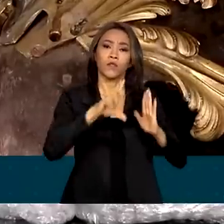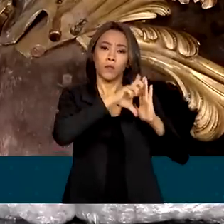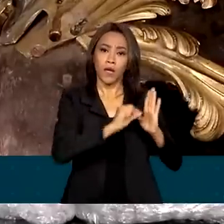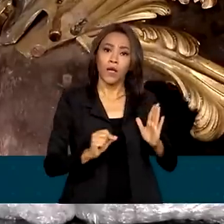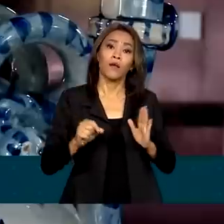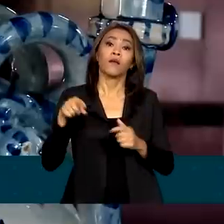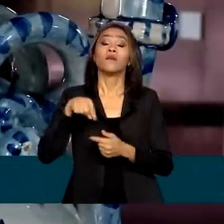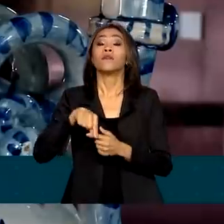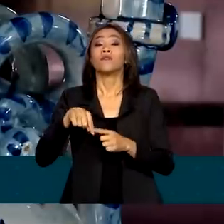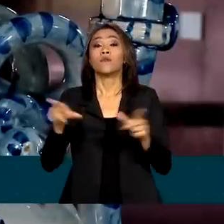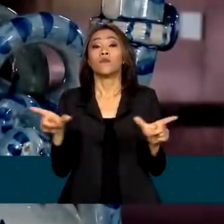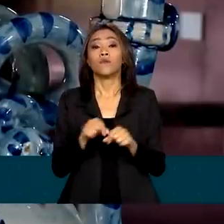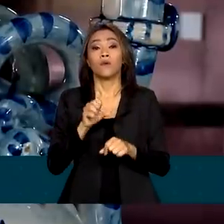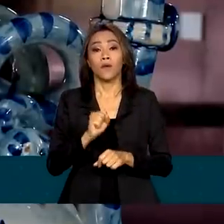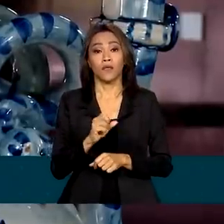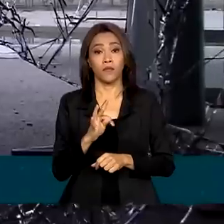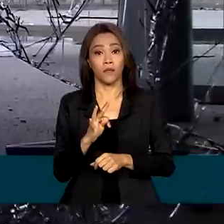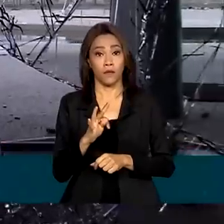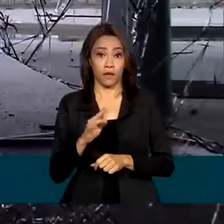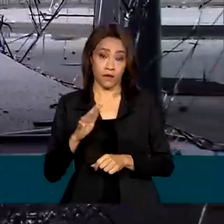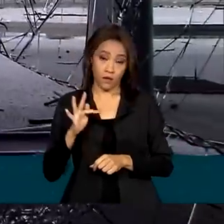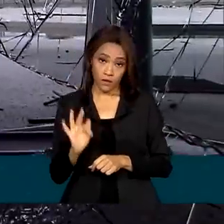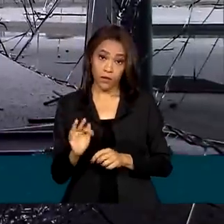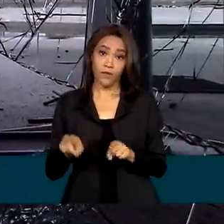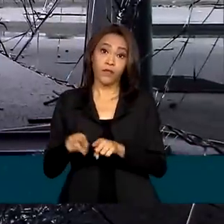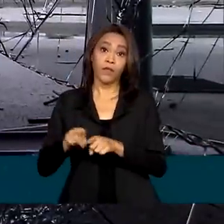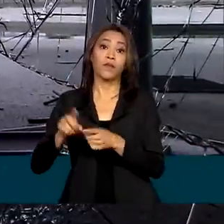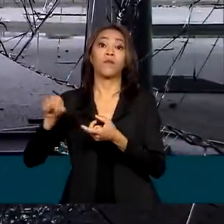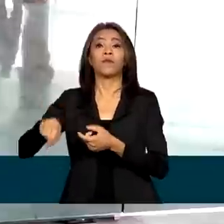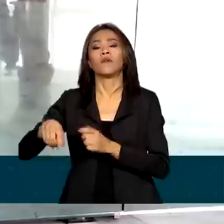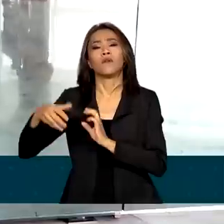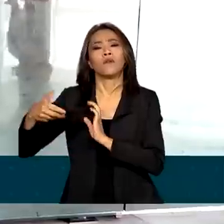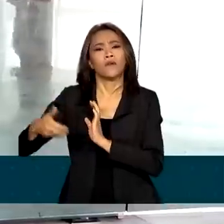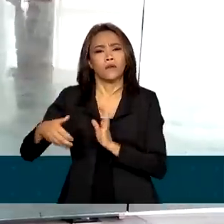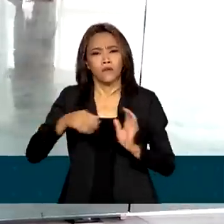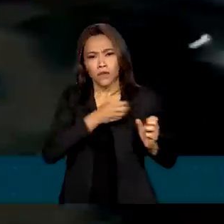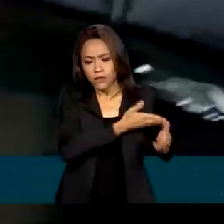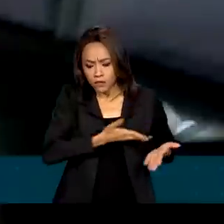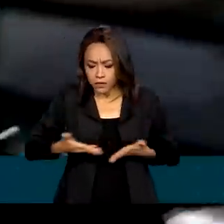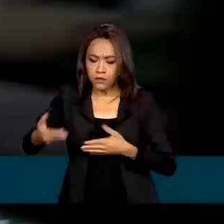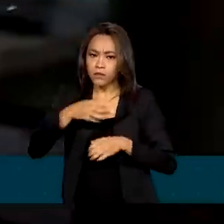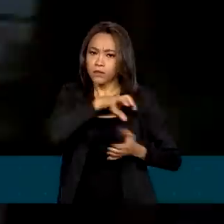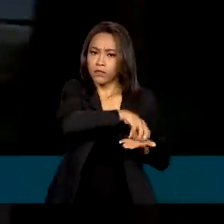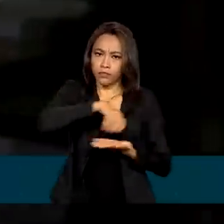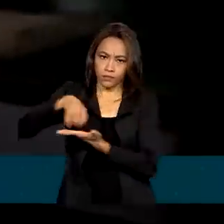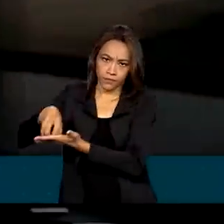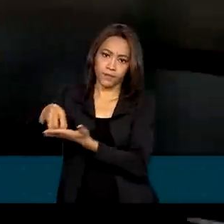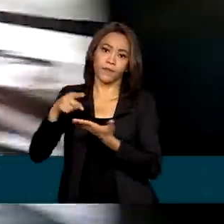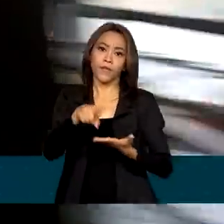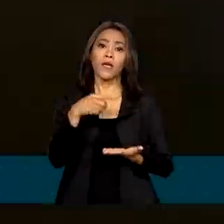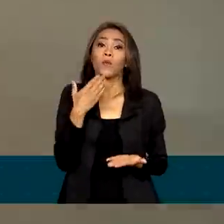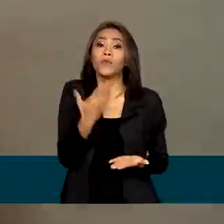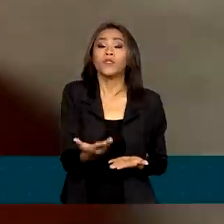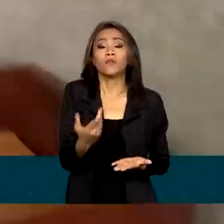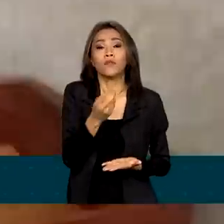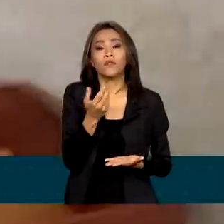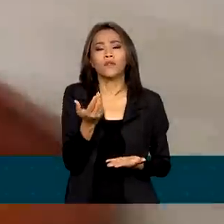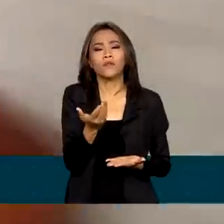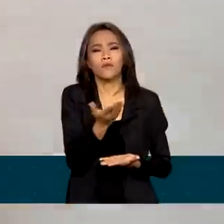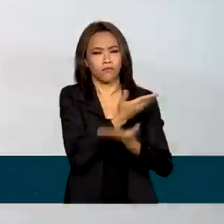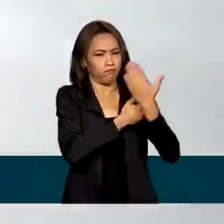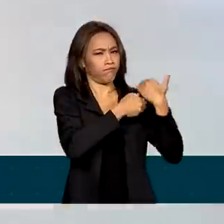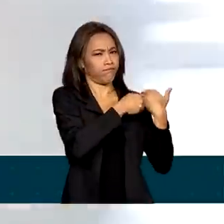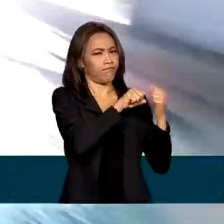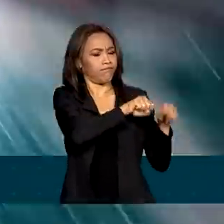Congresso Nacional. Trata-se de um aumento de 12 milhões de reais em relação ao pedido inicial feito na semana passada e